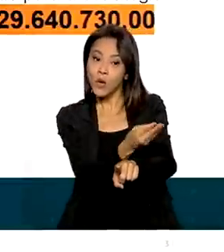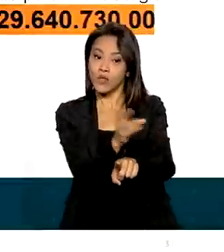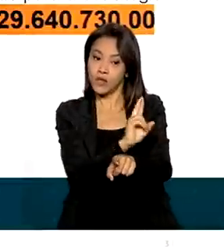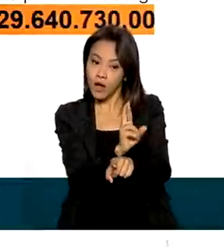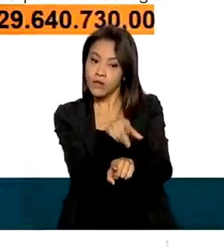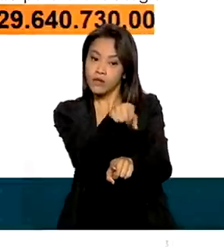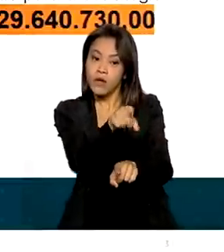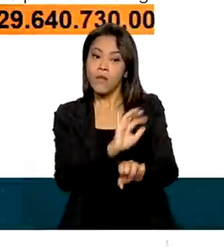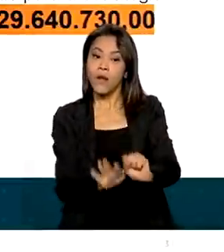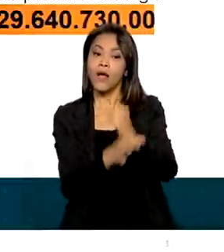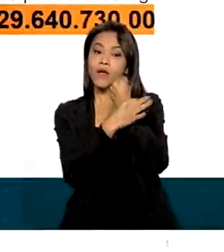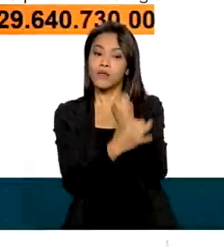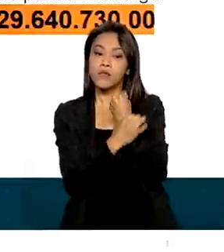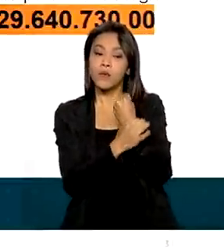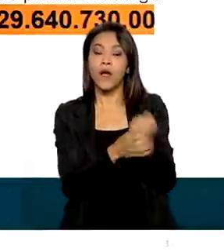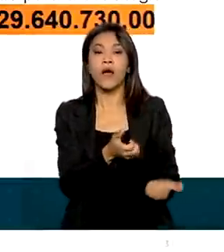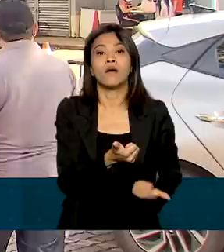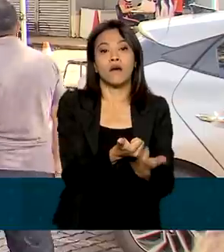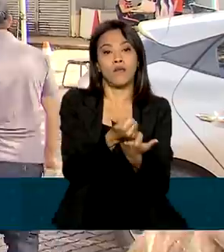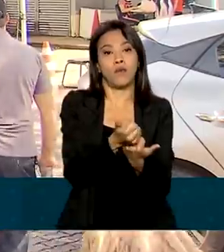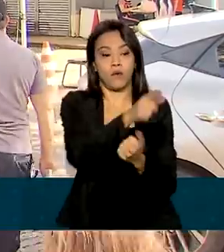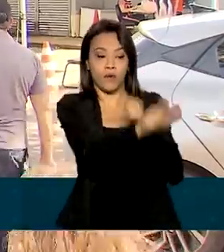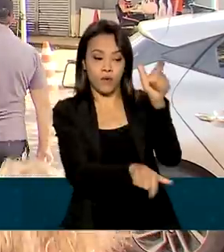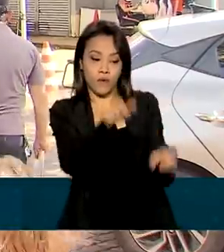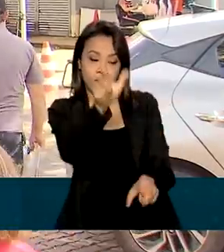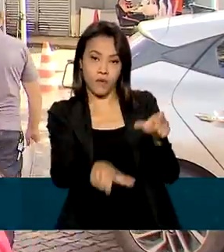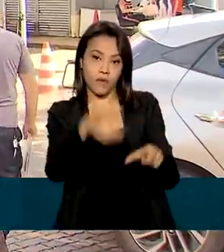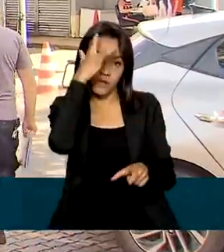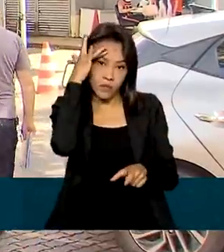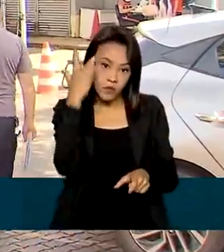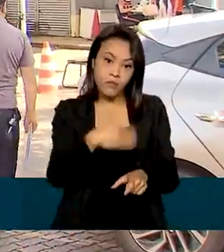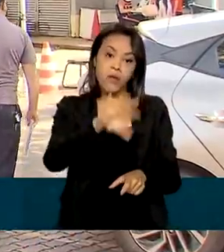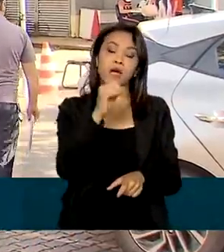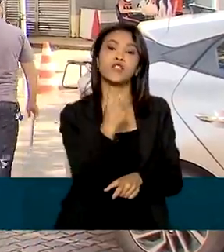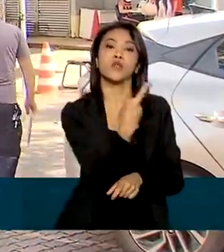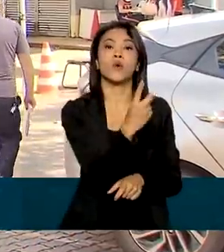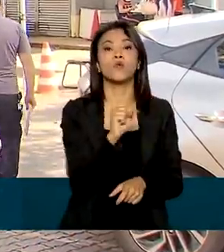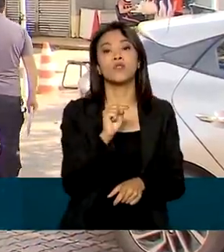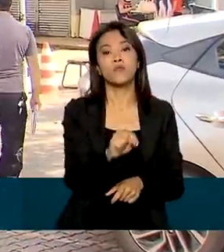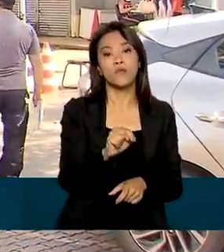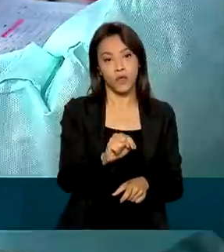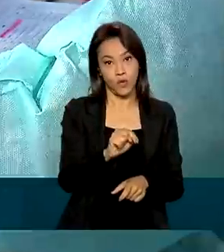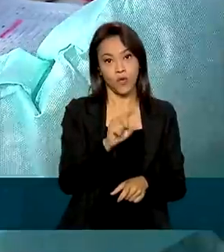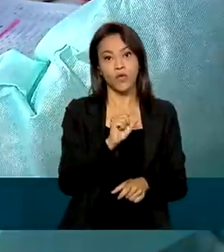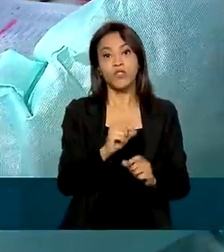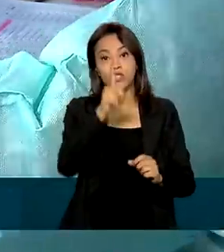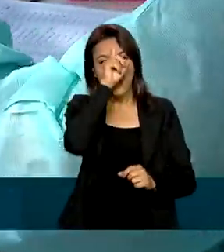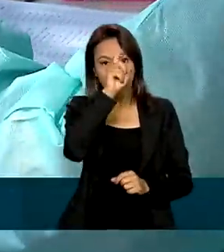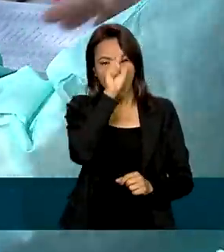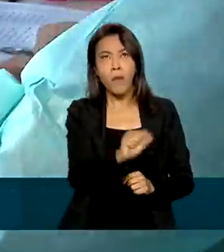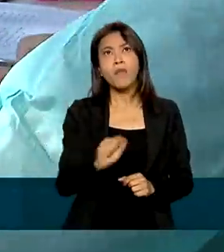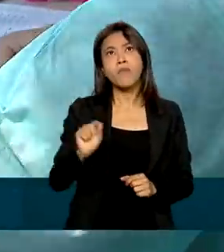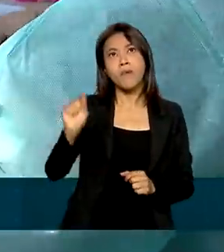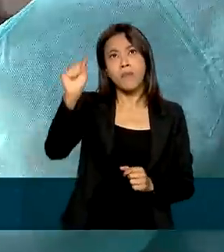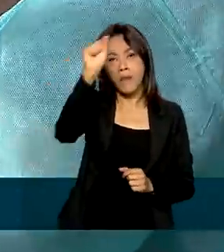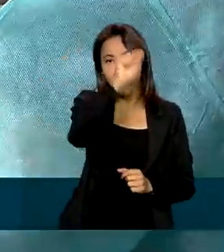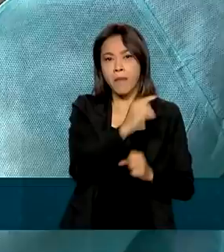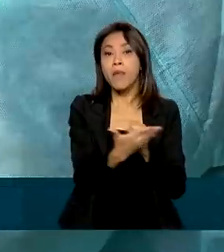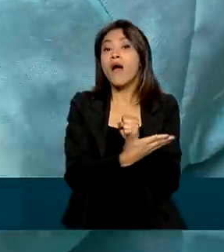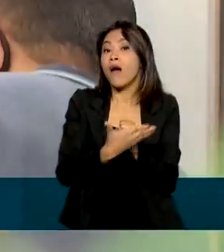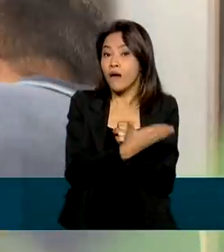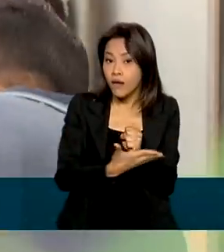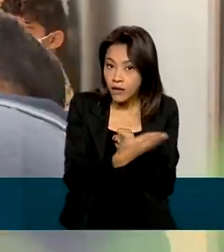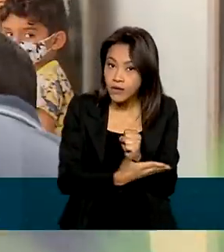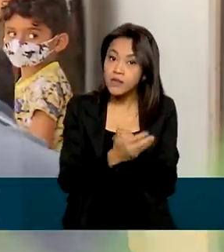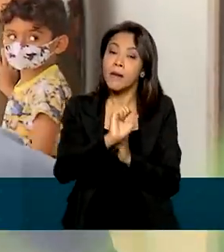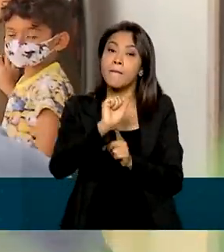para garantir amparo aos pacientes em mais de 2 mil centros de atendimento em saúde básica em cerca